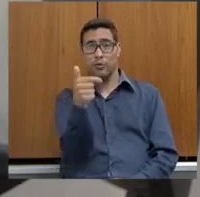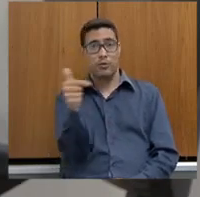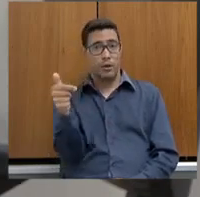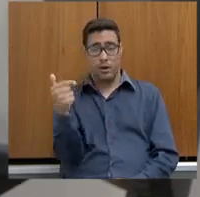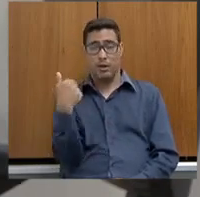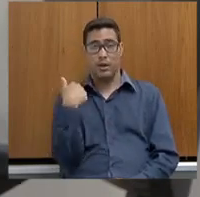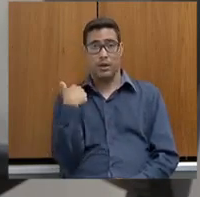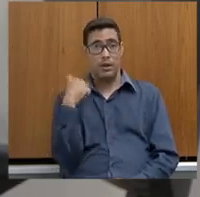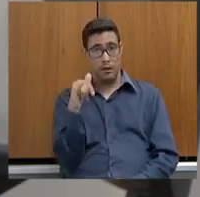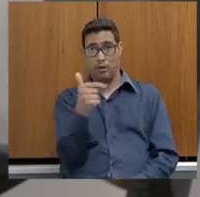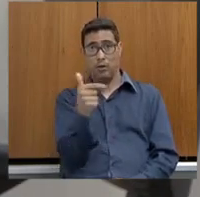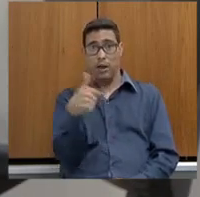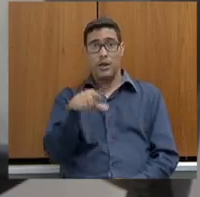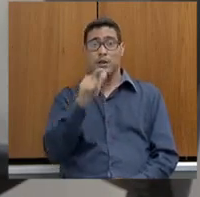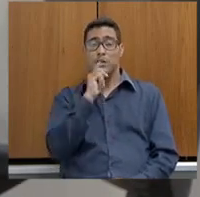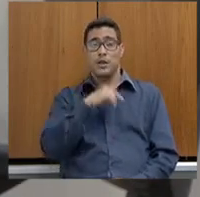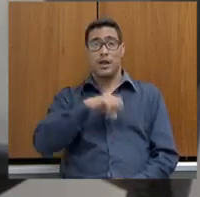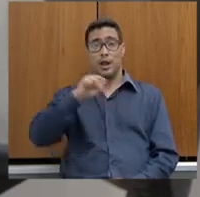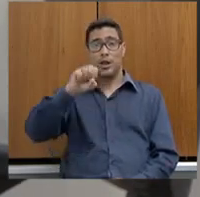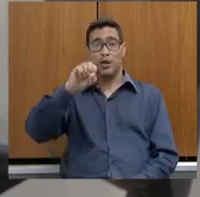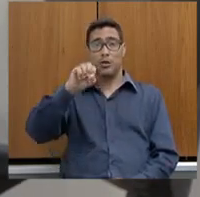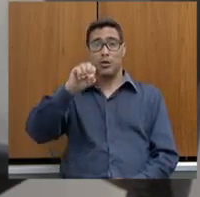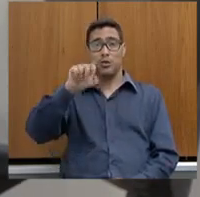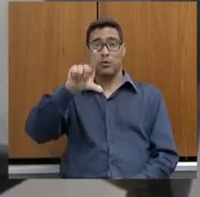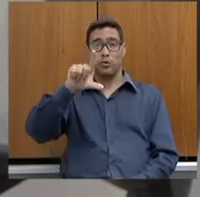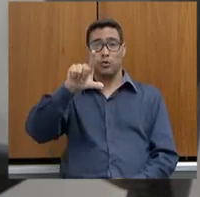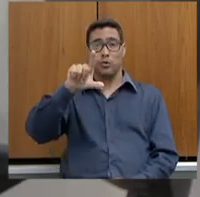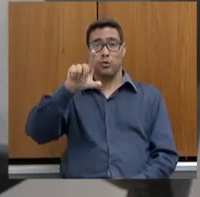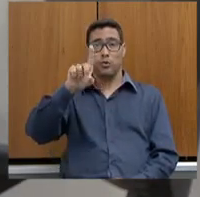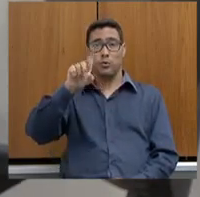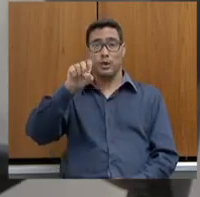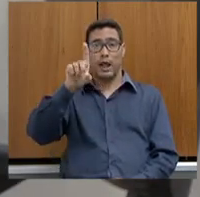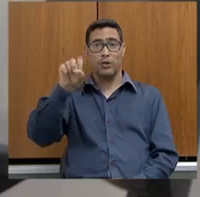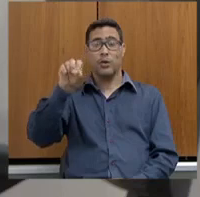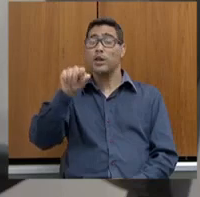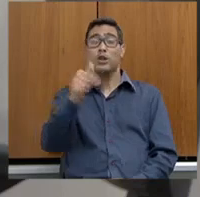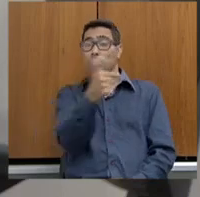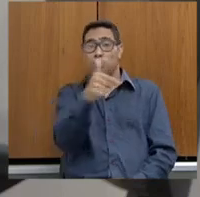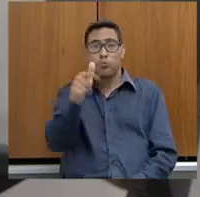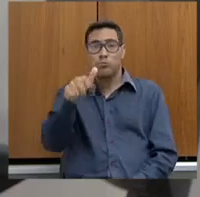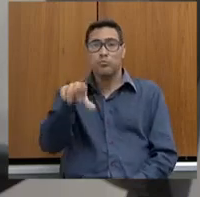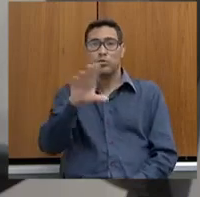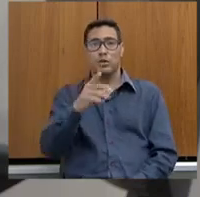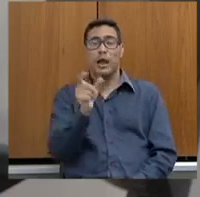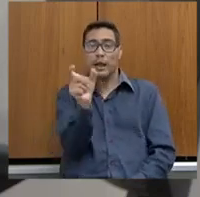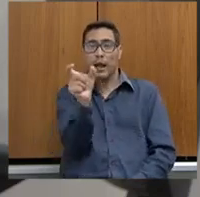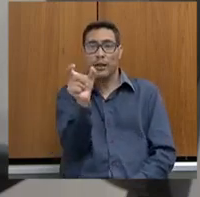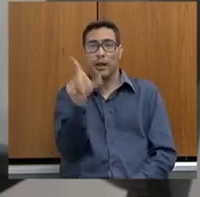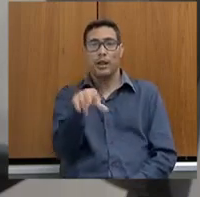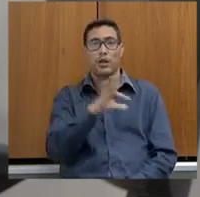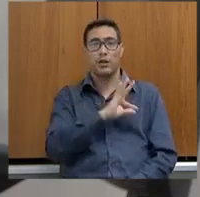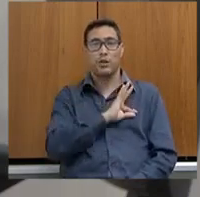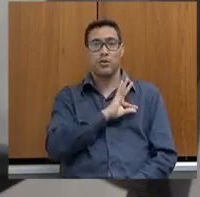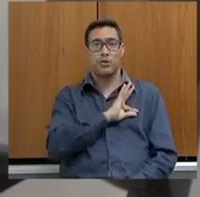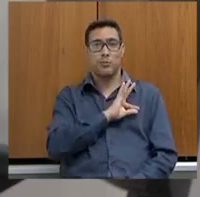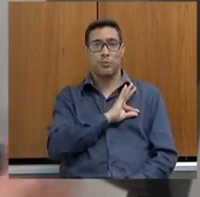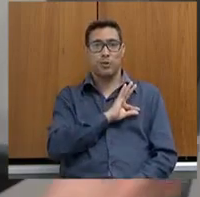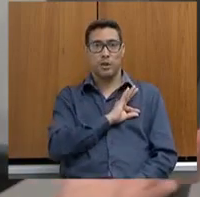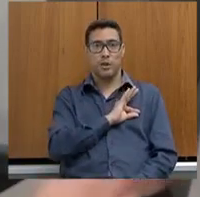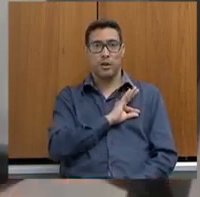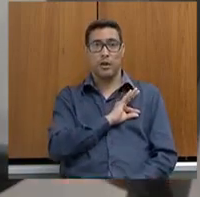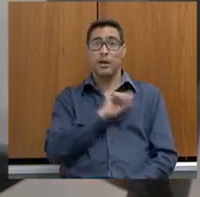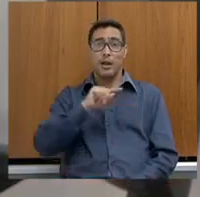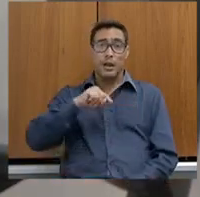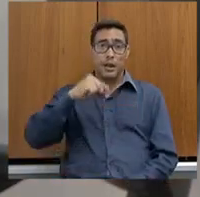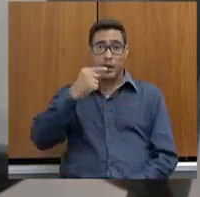Nós éramos soldados, Valéria, a gente não tinha carteira de polícia, não é? A gente era soldado, não tinha. A minha carteira de polícia só foi ter